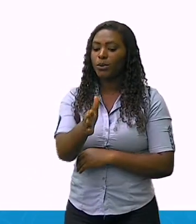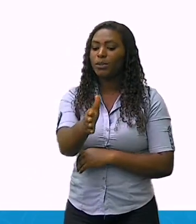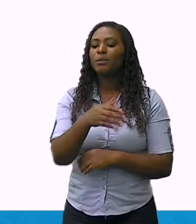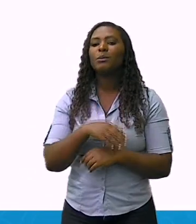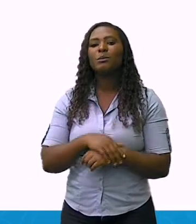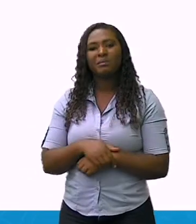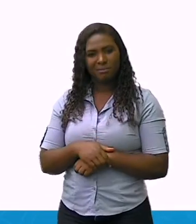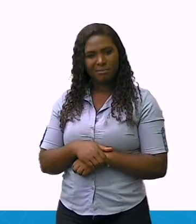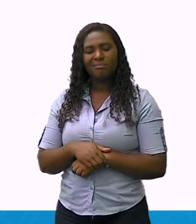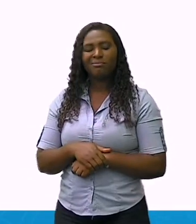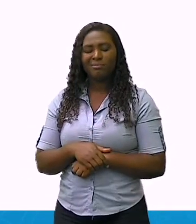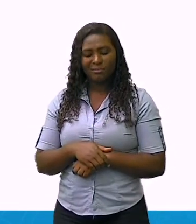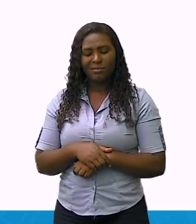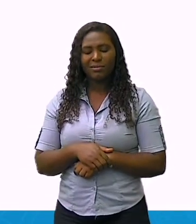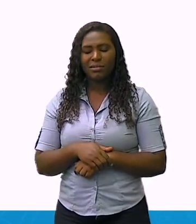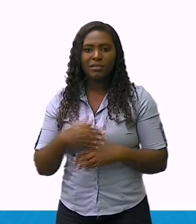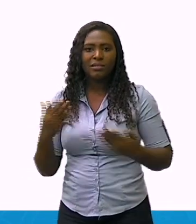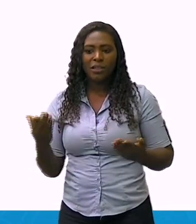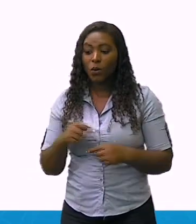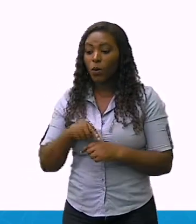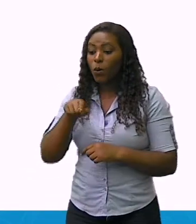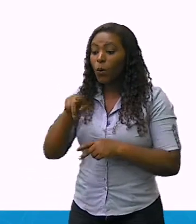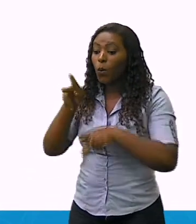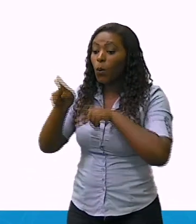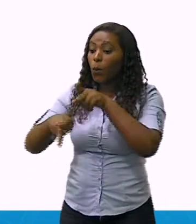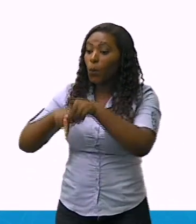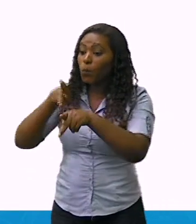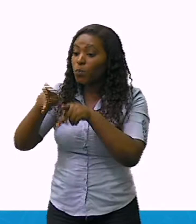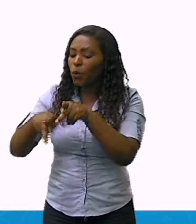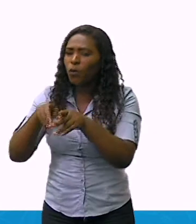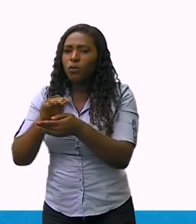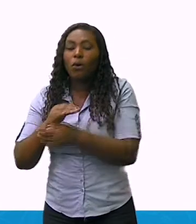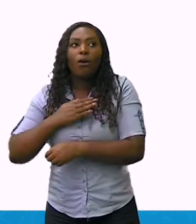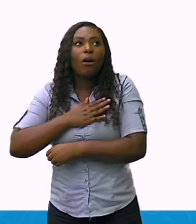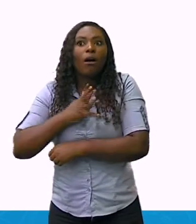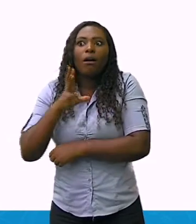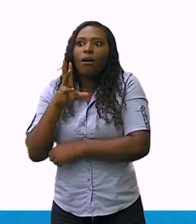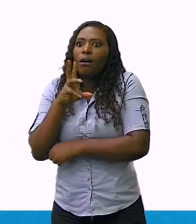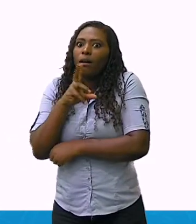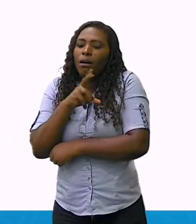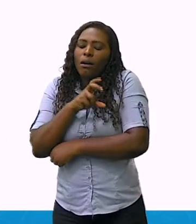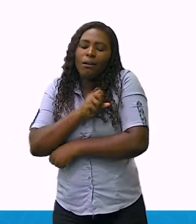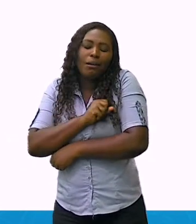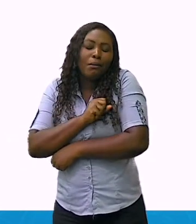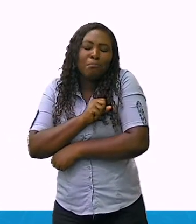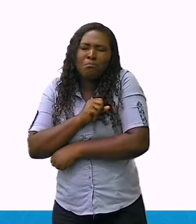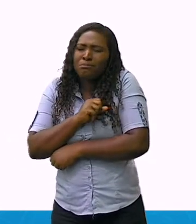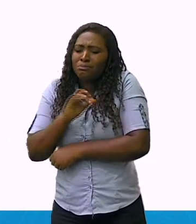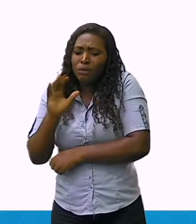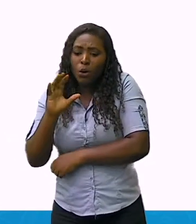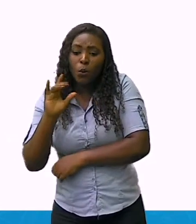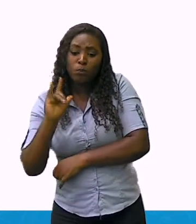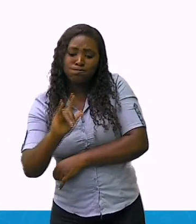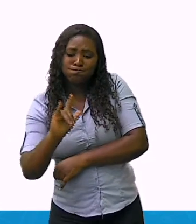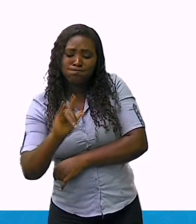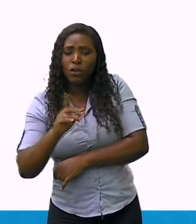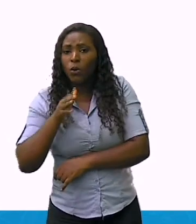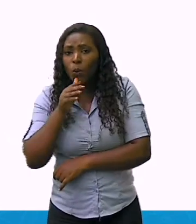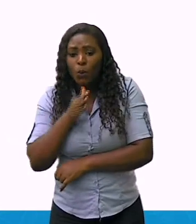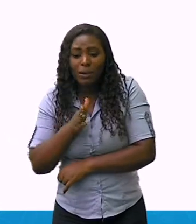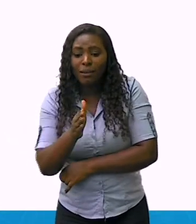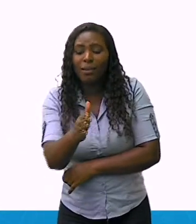pessoas apresentam grande relação com os rios. São comunidades que localizam-se